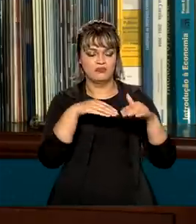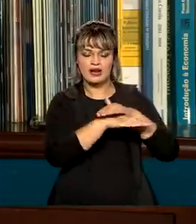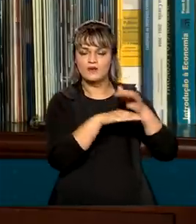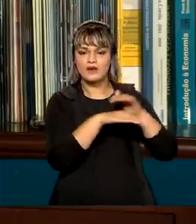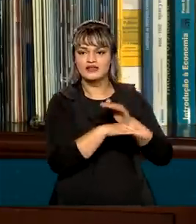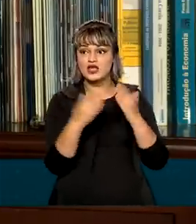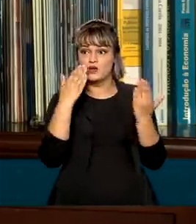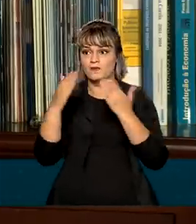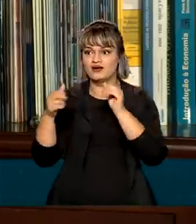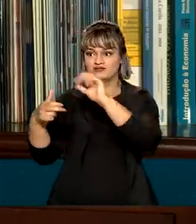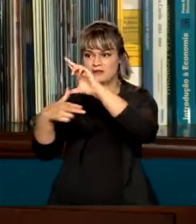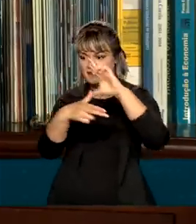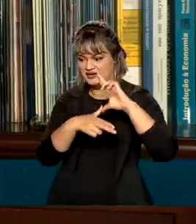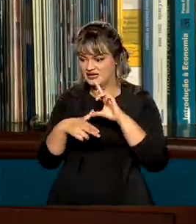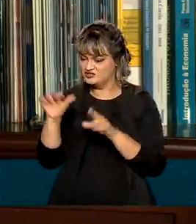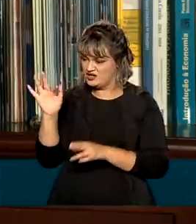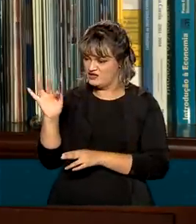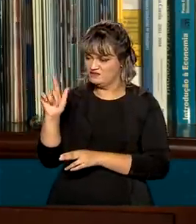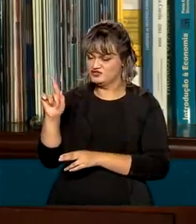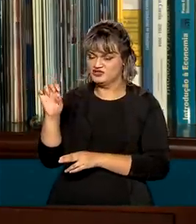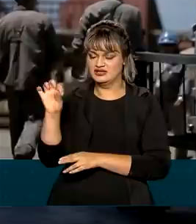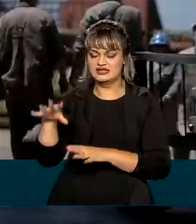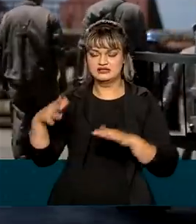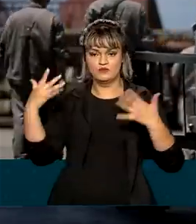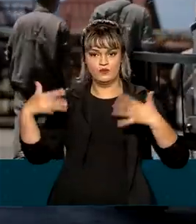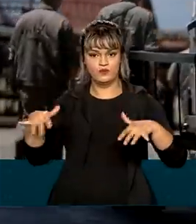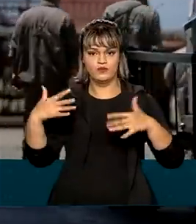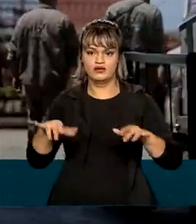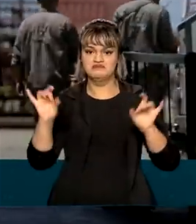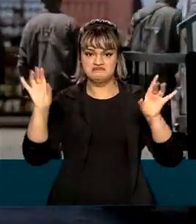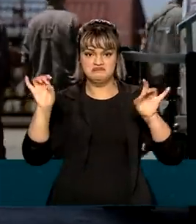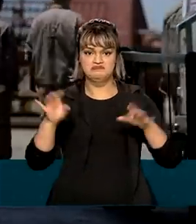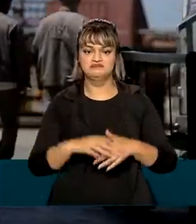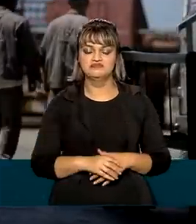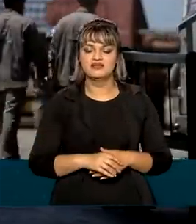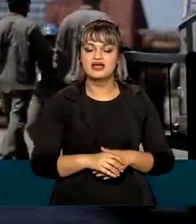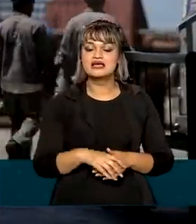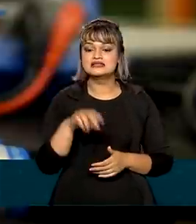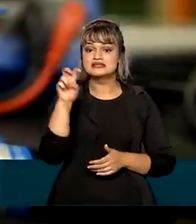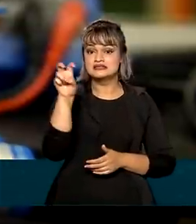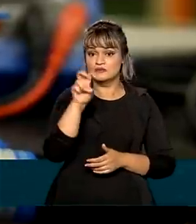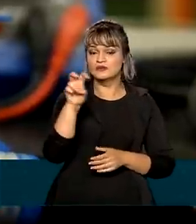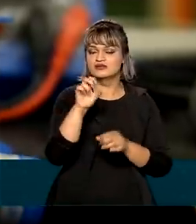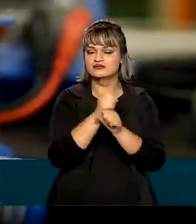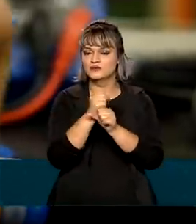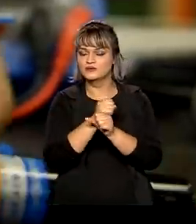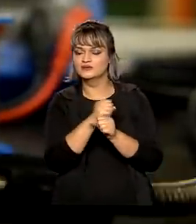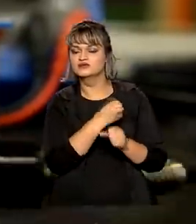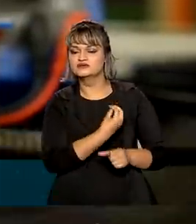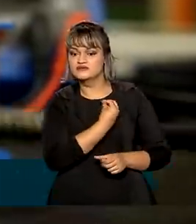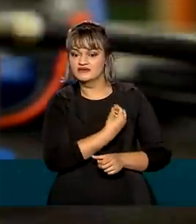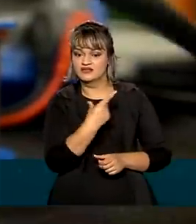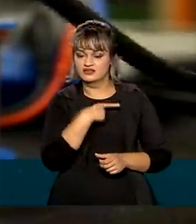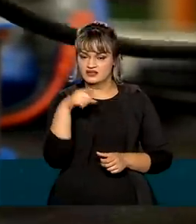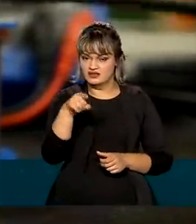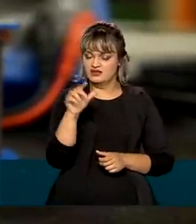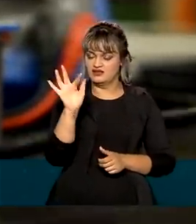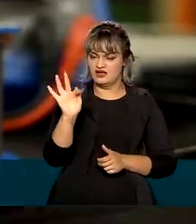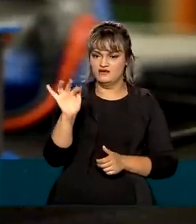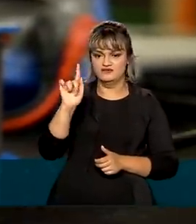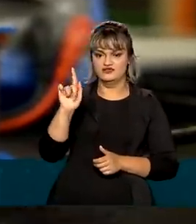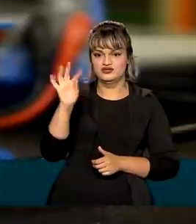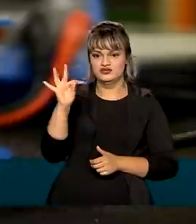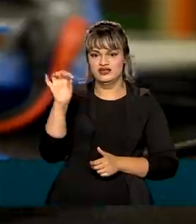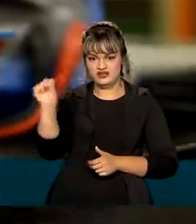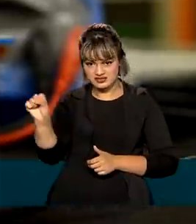da América Latina e um dos oito maiores do mundo. Ao longo desses 55 anos de existência, o Fundo de